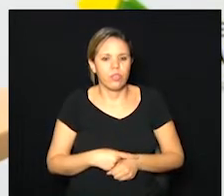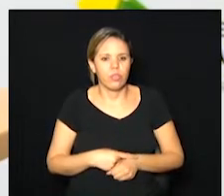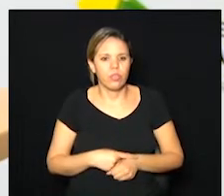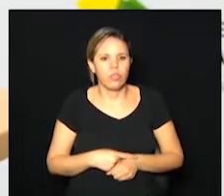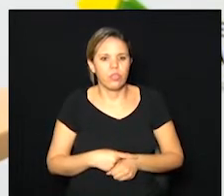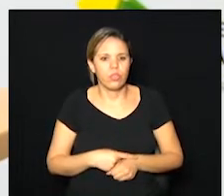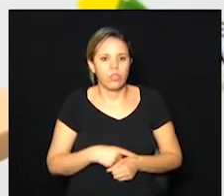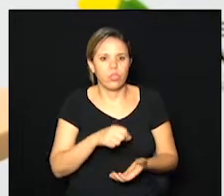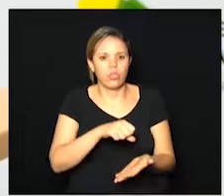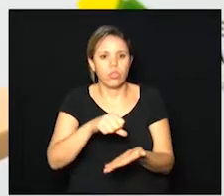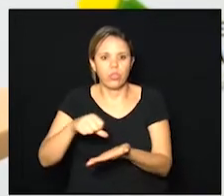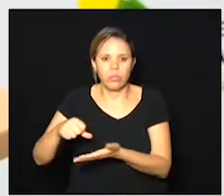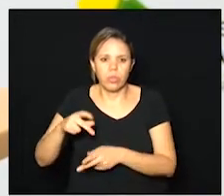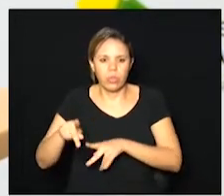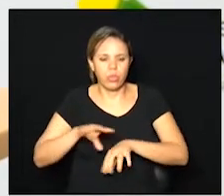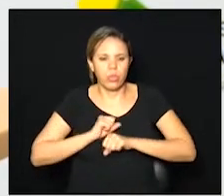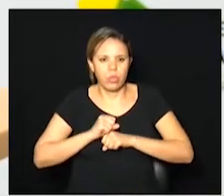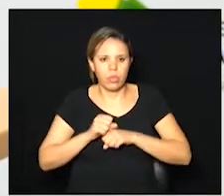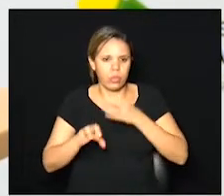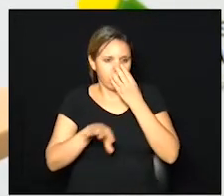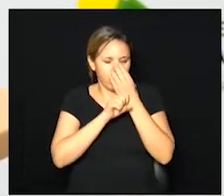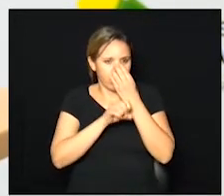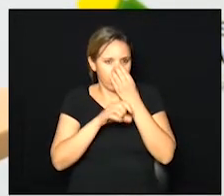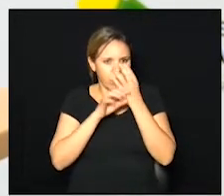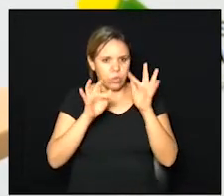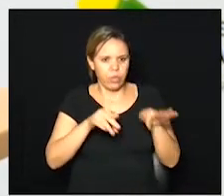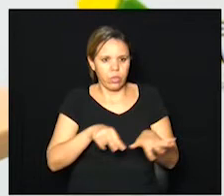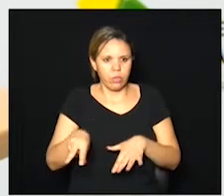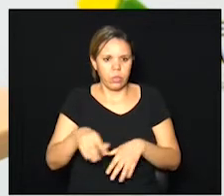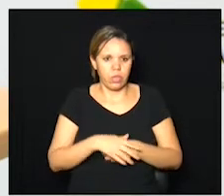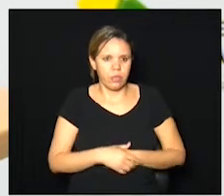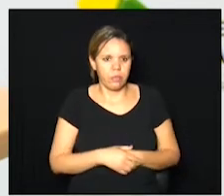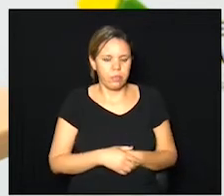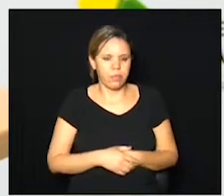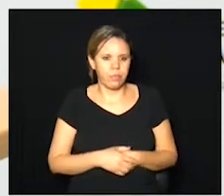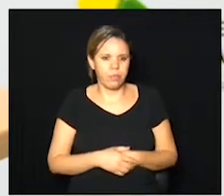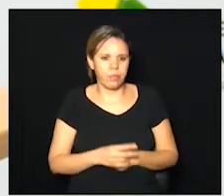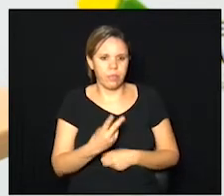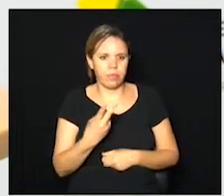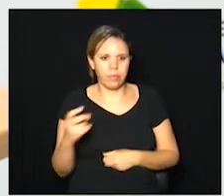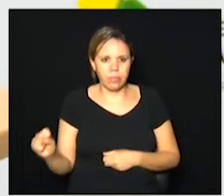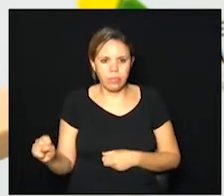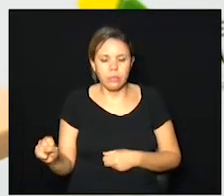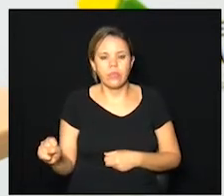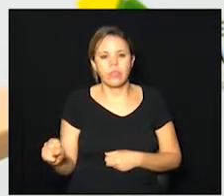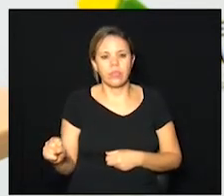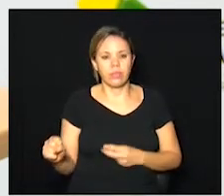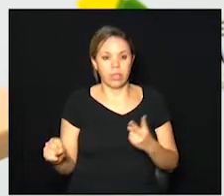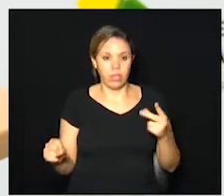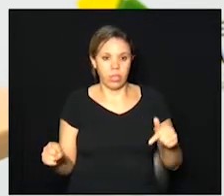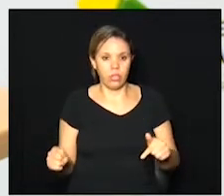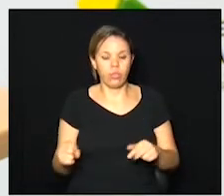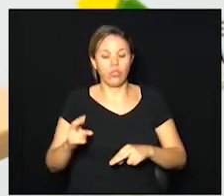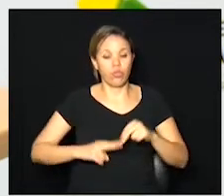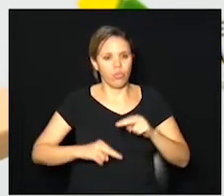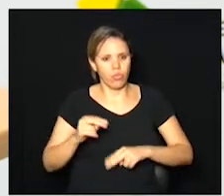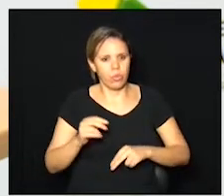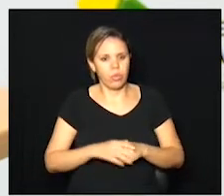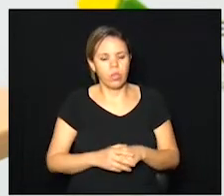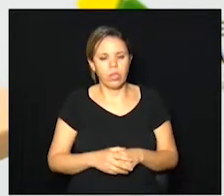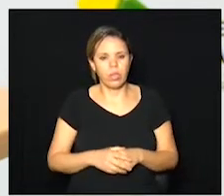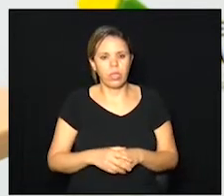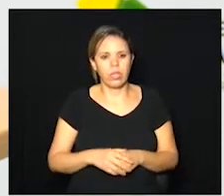distrito de sintomáticos respiratórios no fim de semana 27 e 28 de junho na região sul nós tivemos